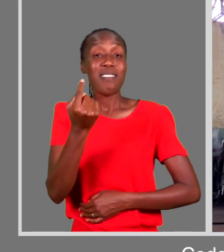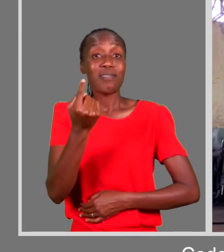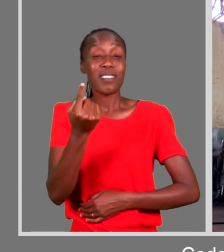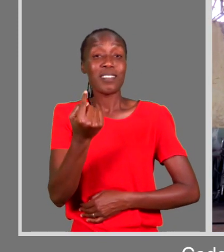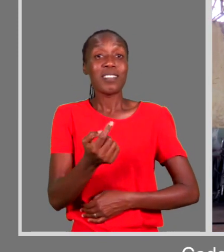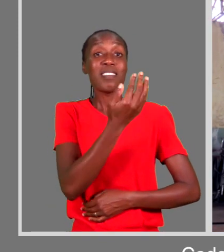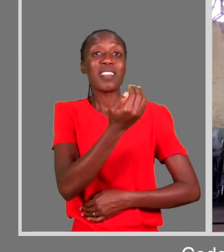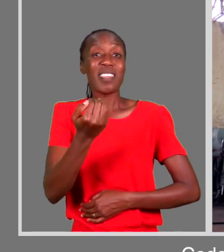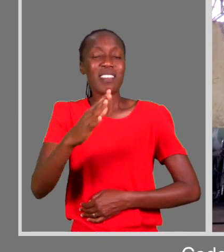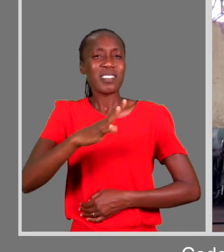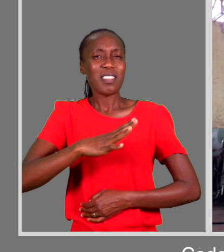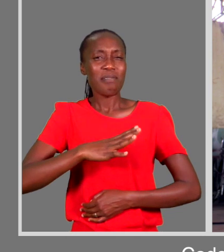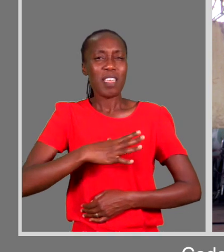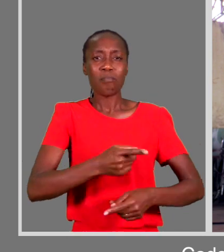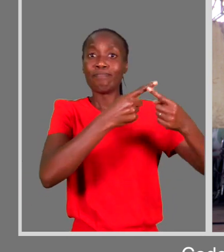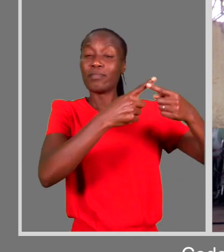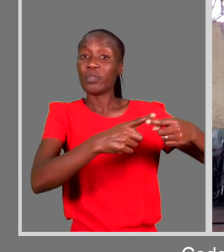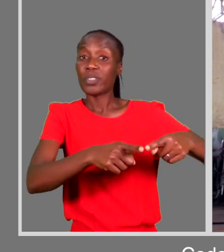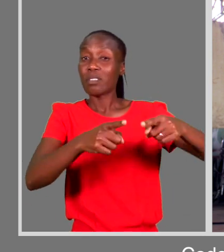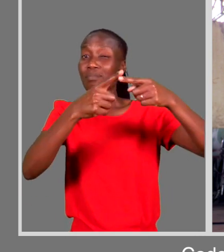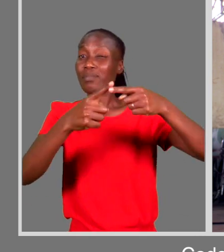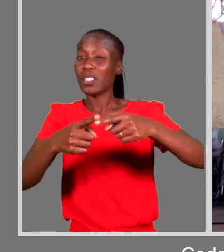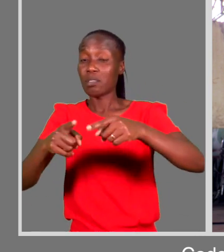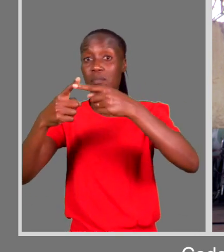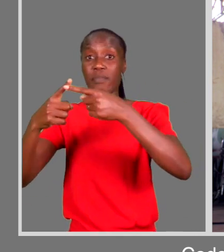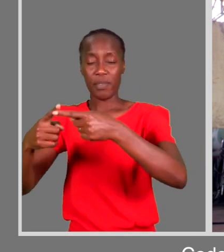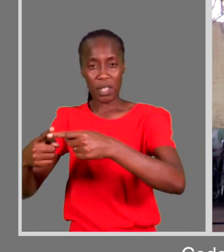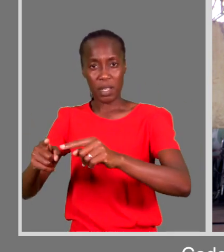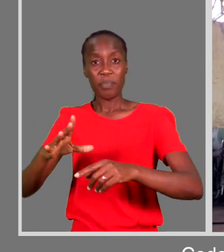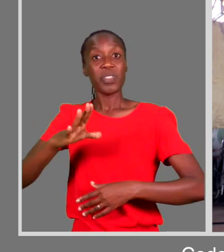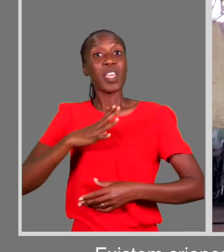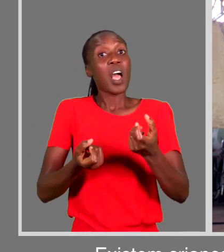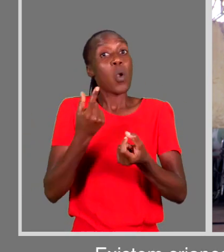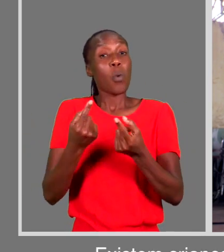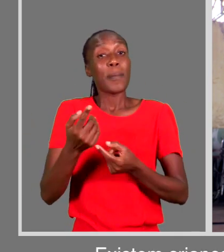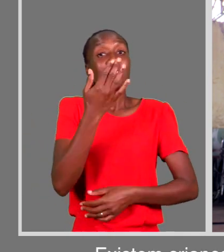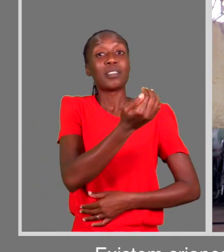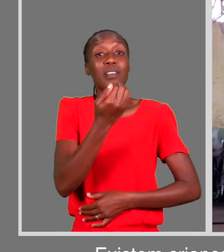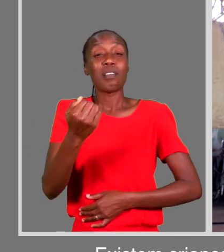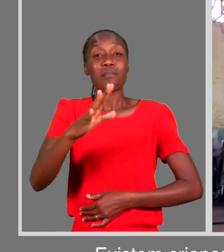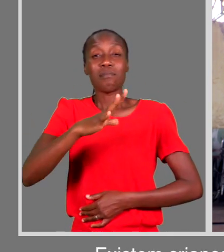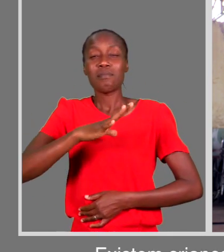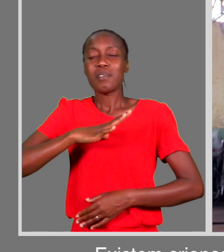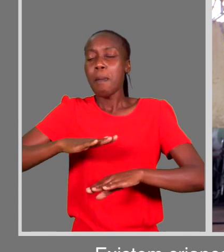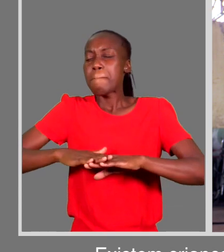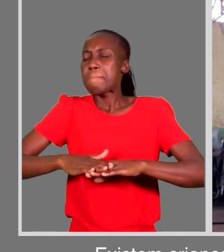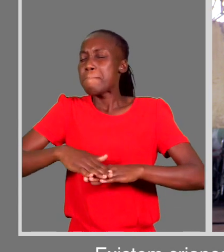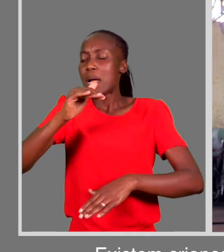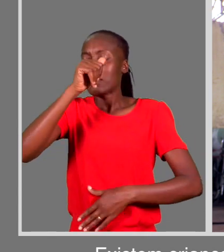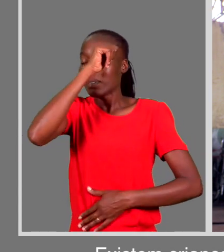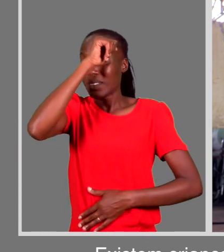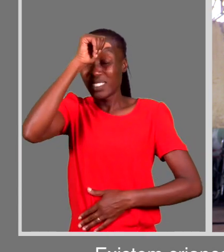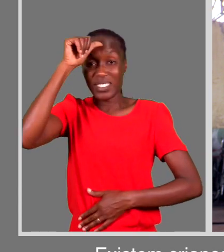limitações diferentes de outras. Tem algumas crianças com